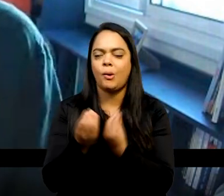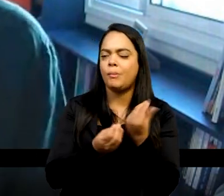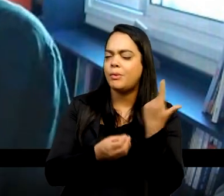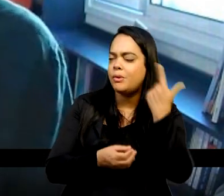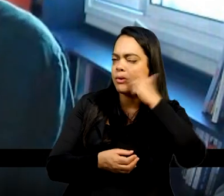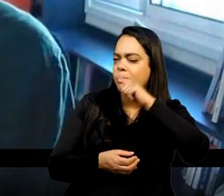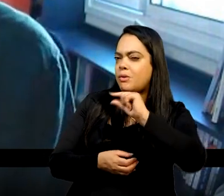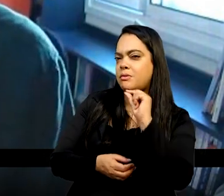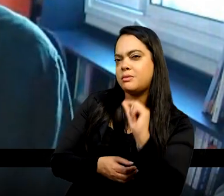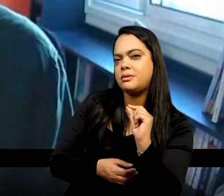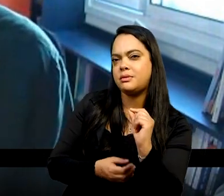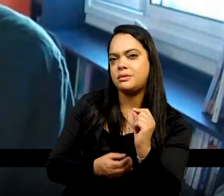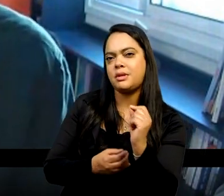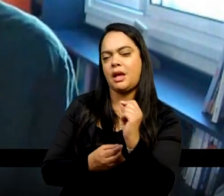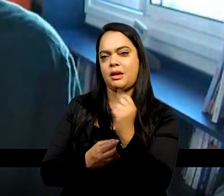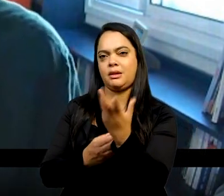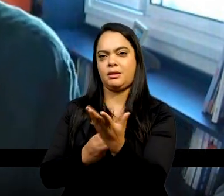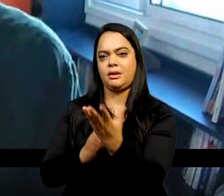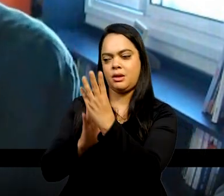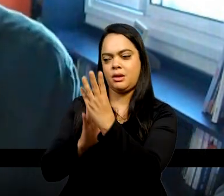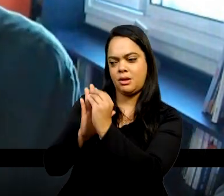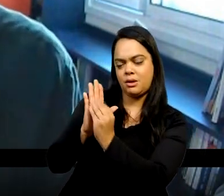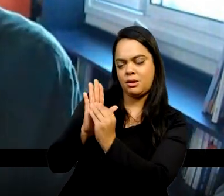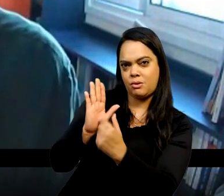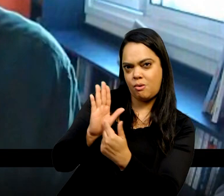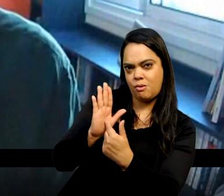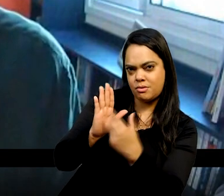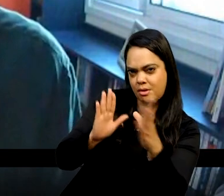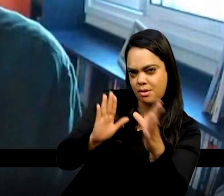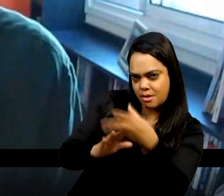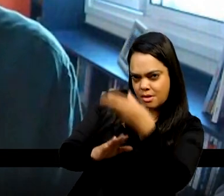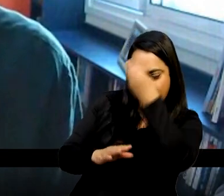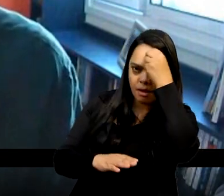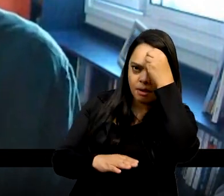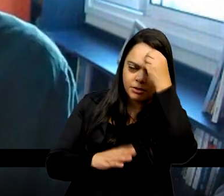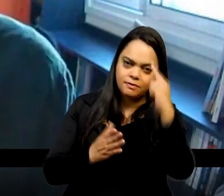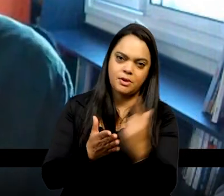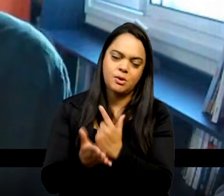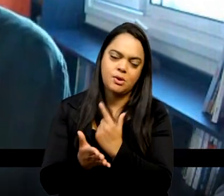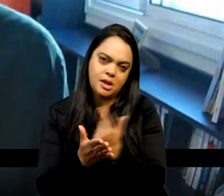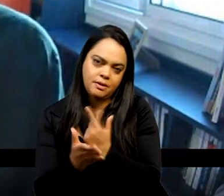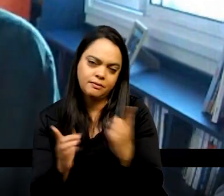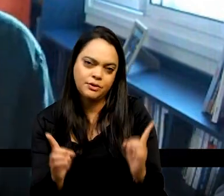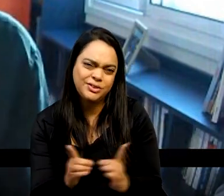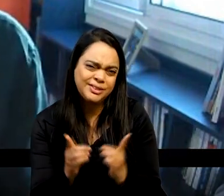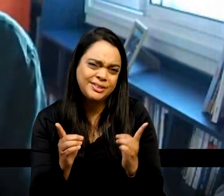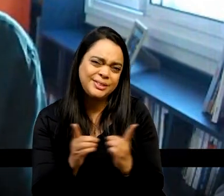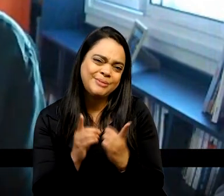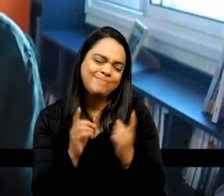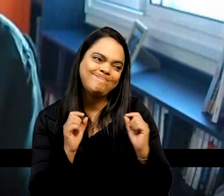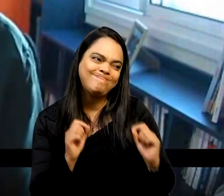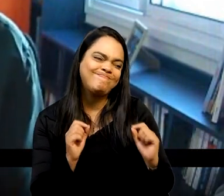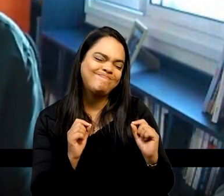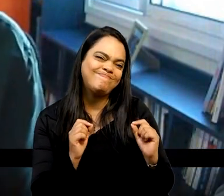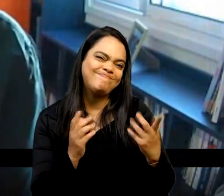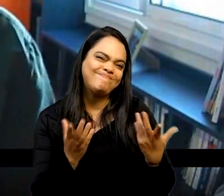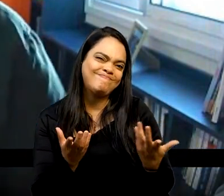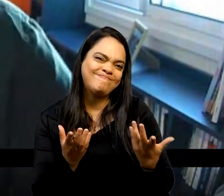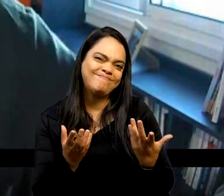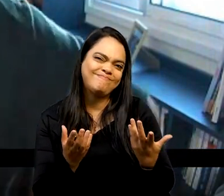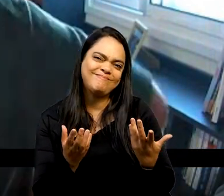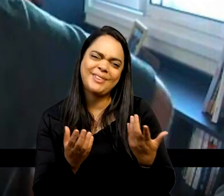interação de conhecimentos no livro didático é muito lenta, muito lenta.